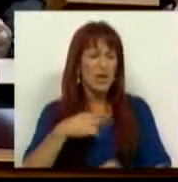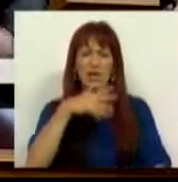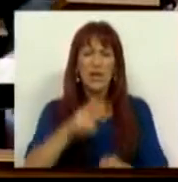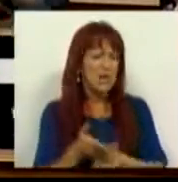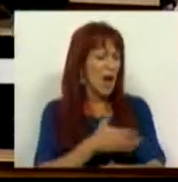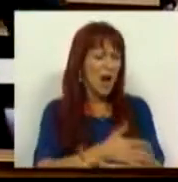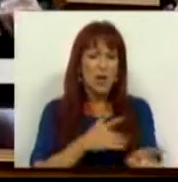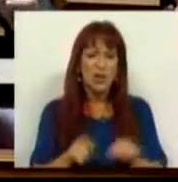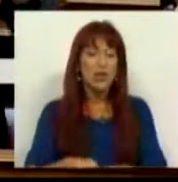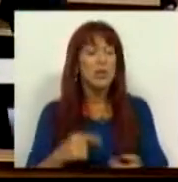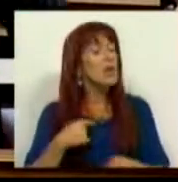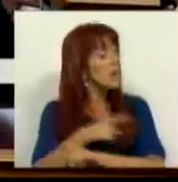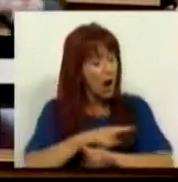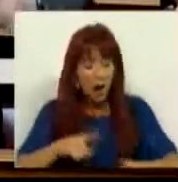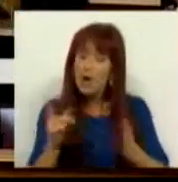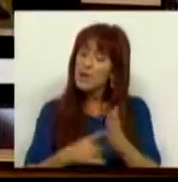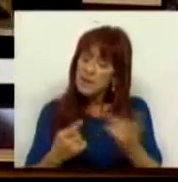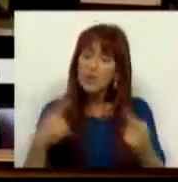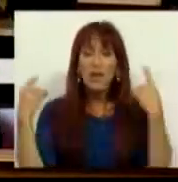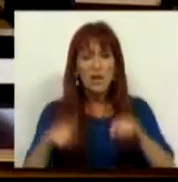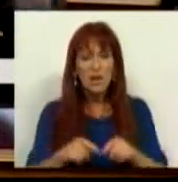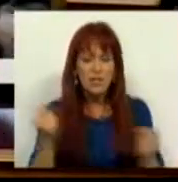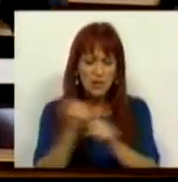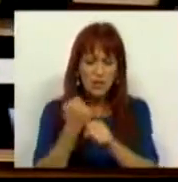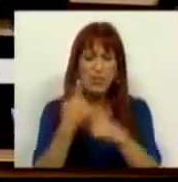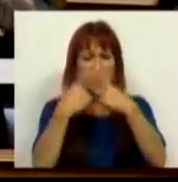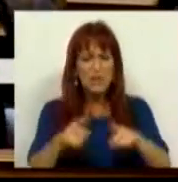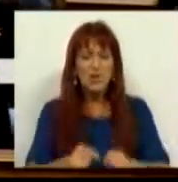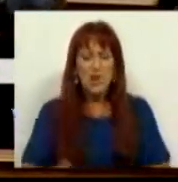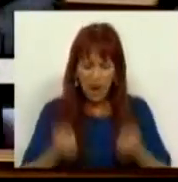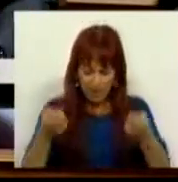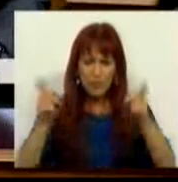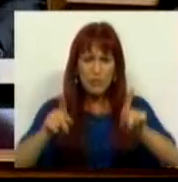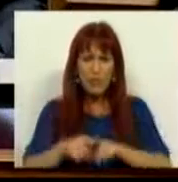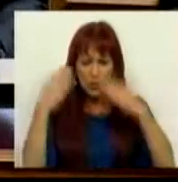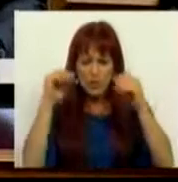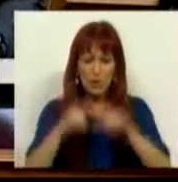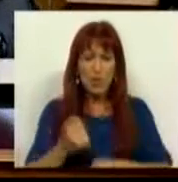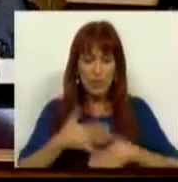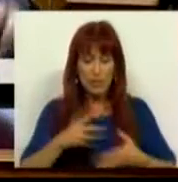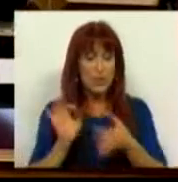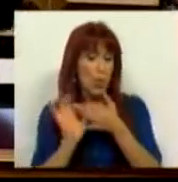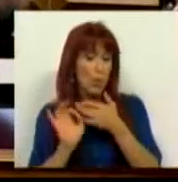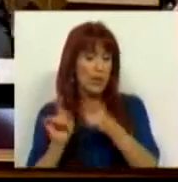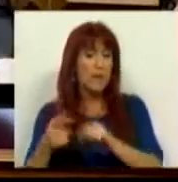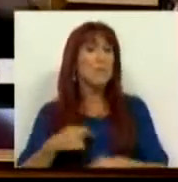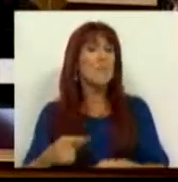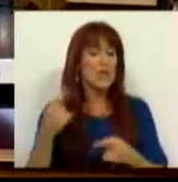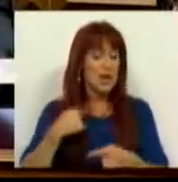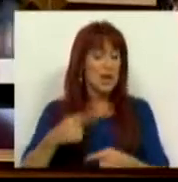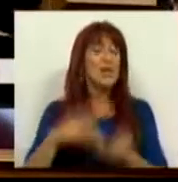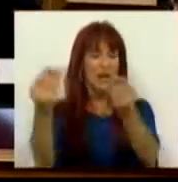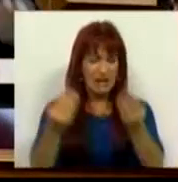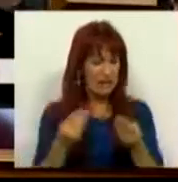dissemos anteriormente. Não objetamos à necessidade de ter uma dinâmica diferente e de apostar também no ensino profissional com essa componente. Mas o que nos tem sido